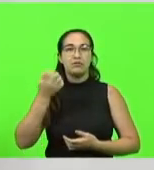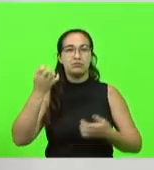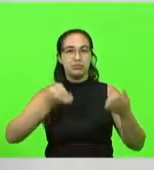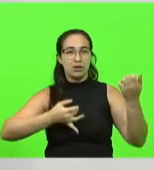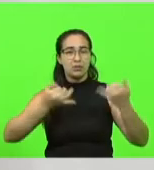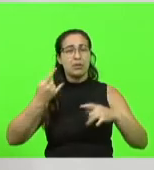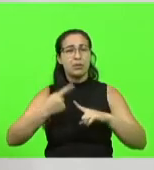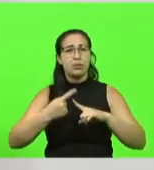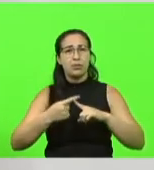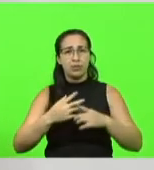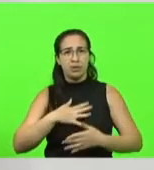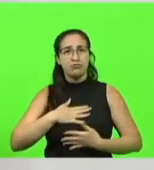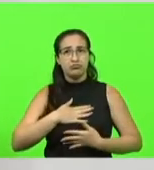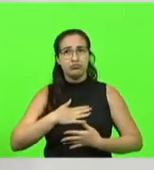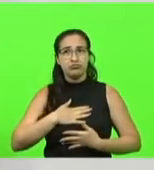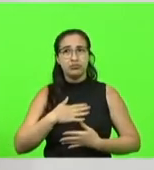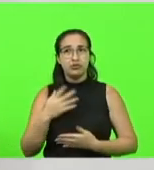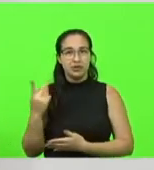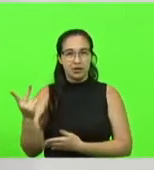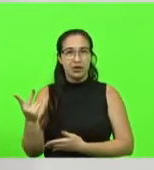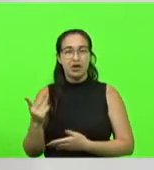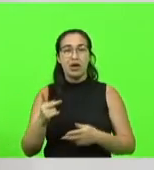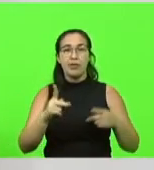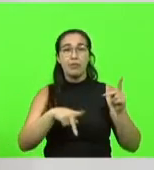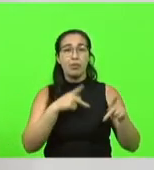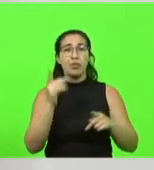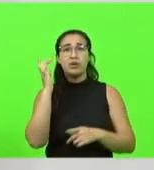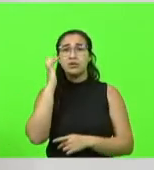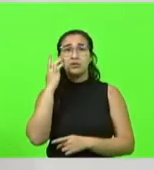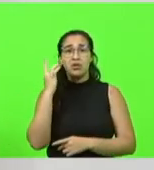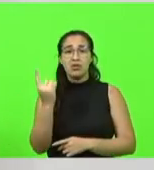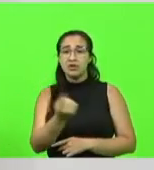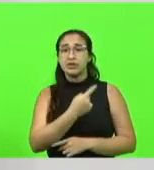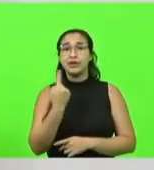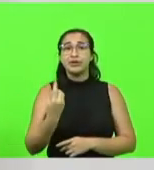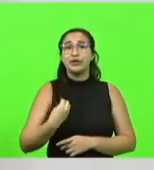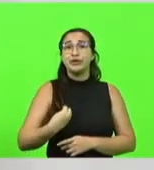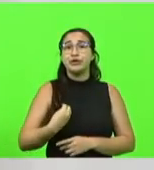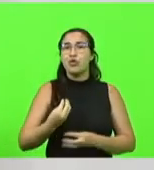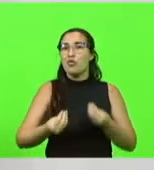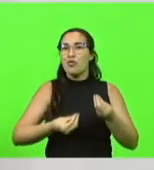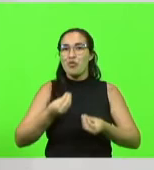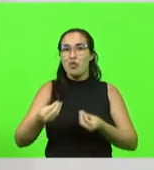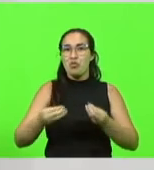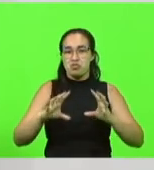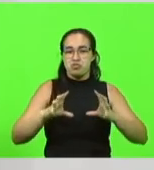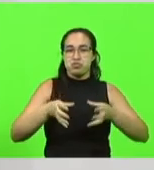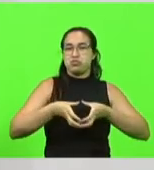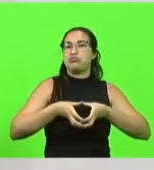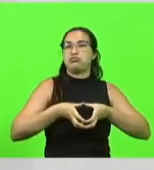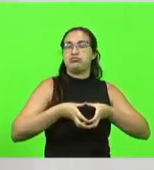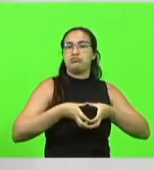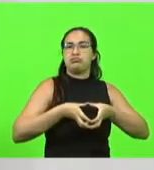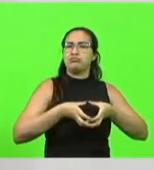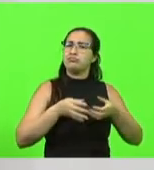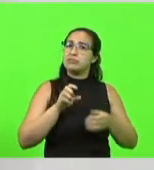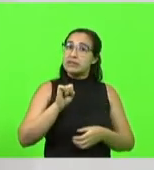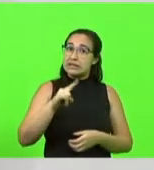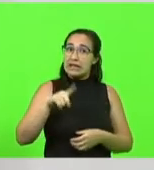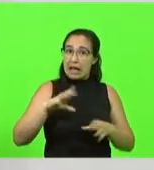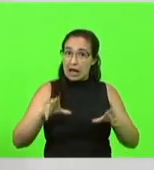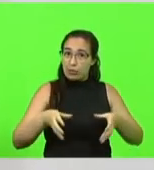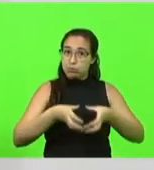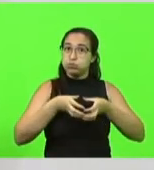desse negócio que a população acha que nós vivemos uma bolha e se for uma bolha que esse